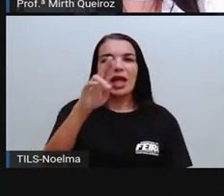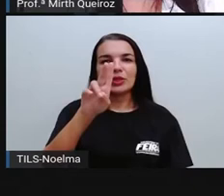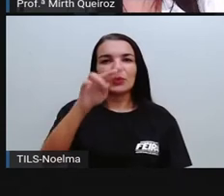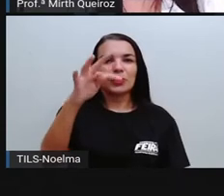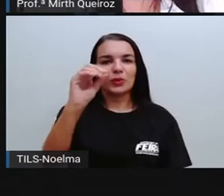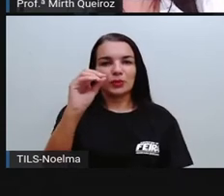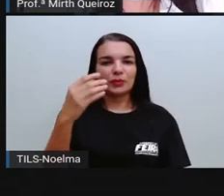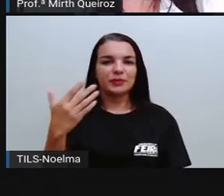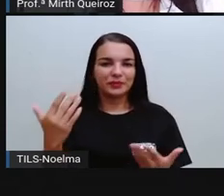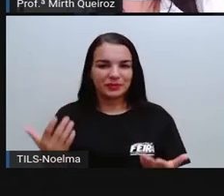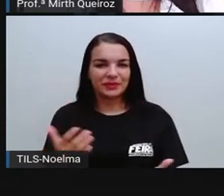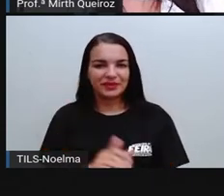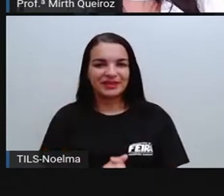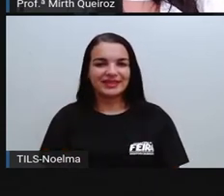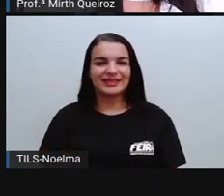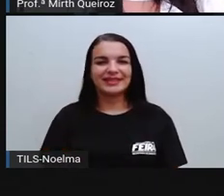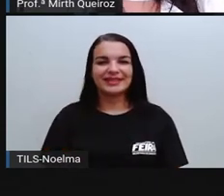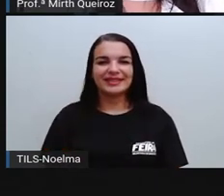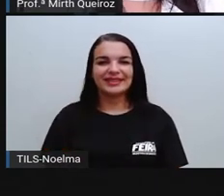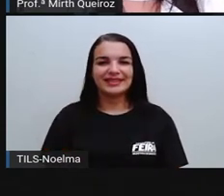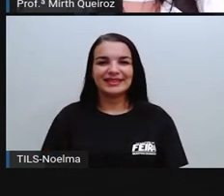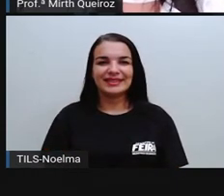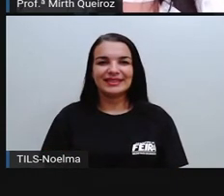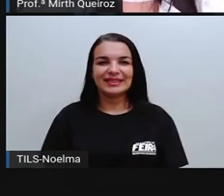De Borges.